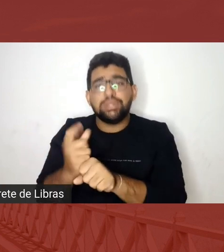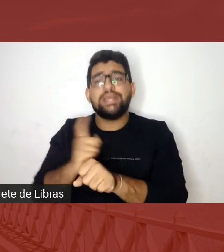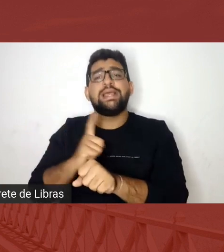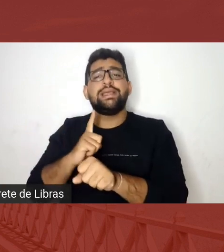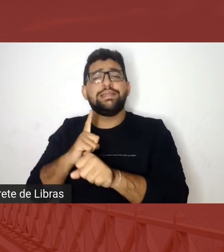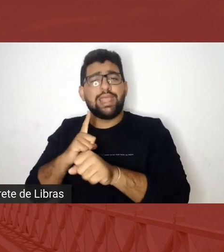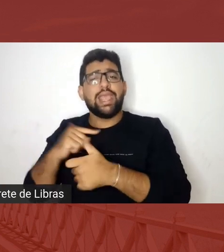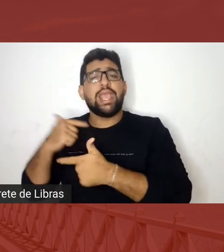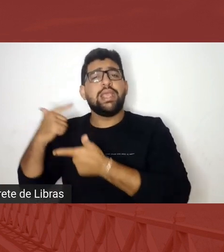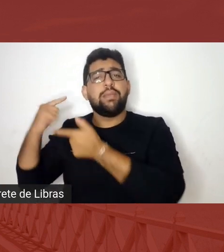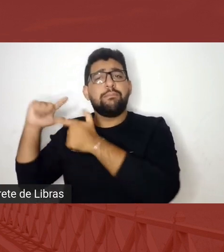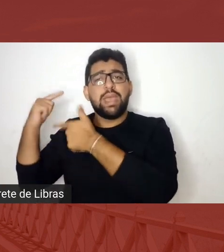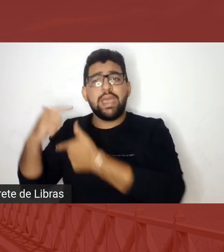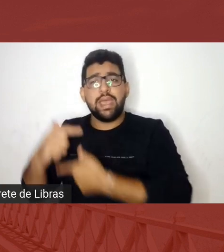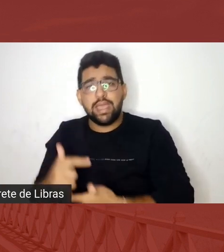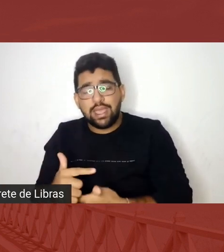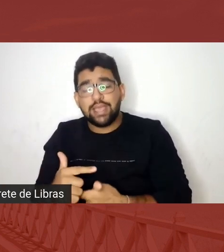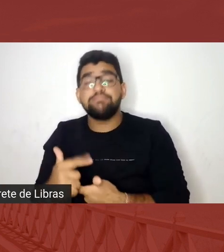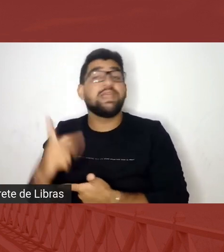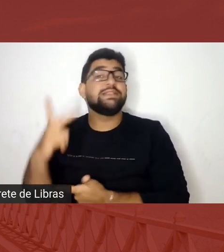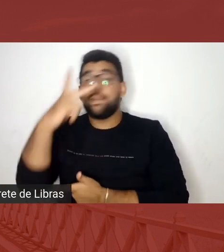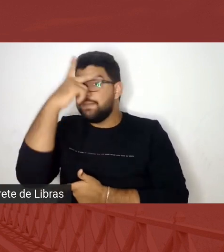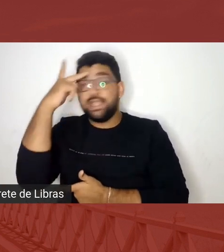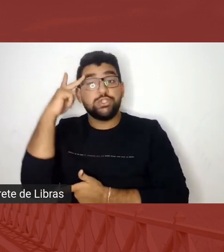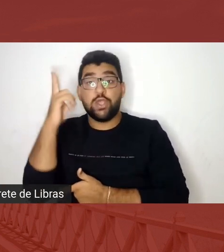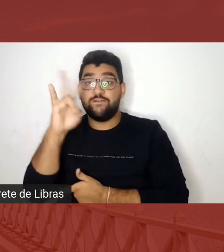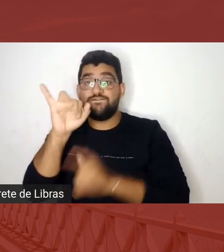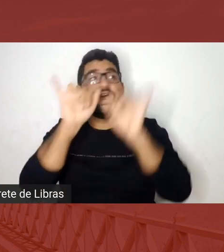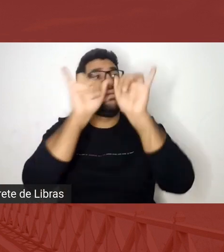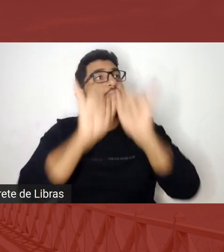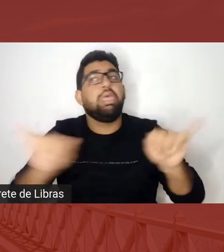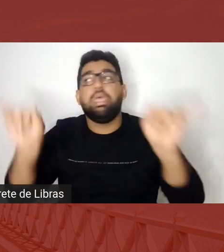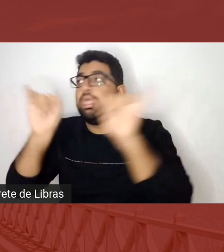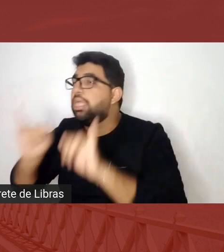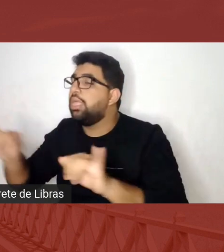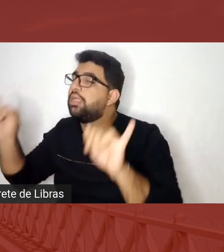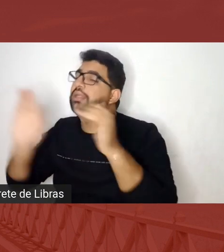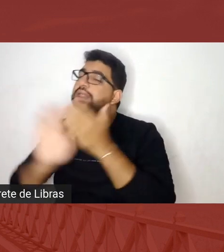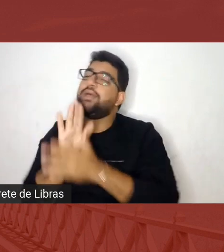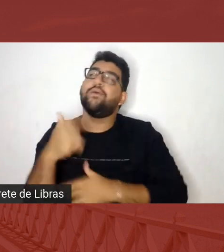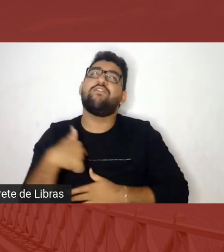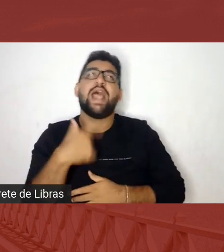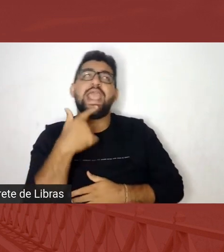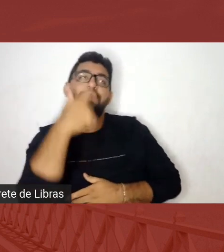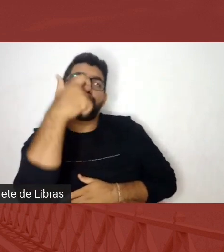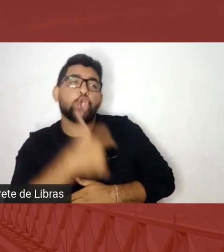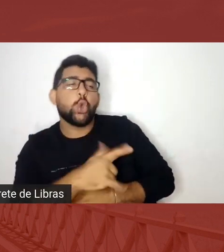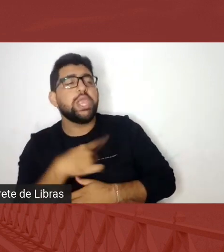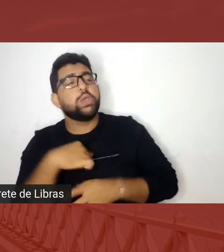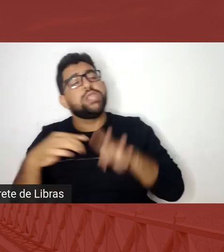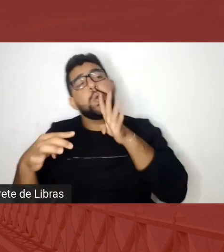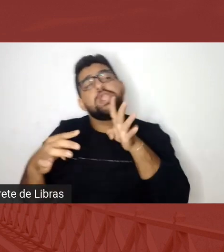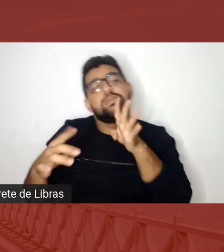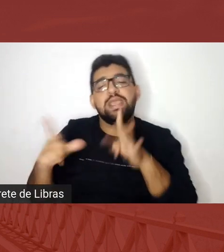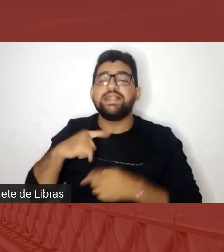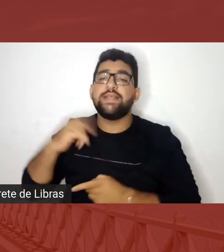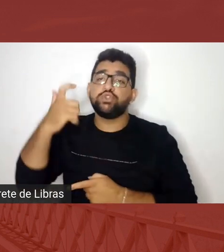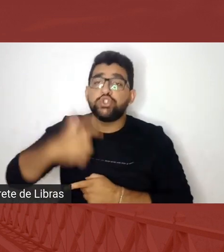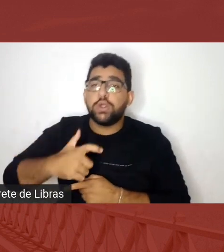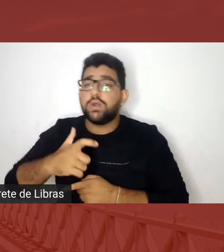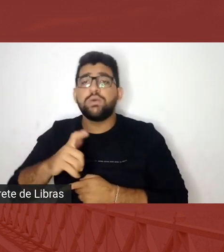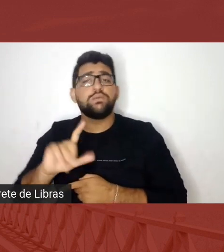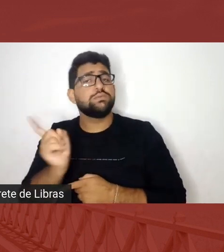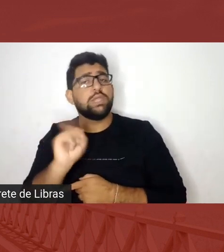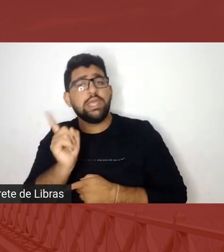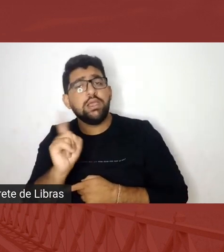dele, e a gente não, as pessoas não vão sair falando, ah, eu sou, ah, eu tenho conhecimento, não, a pessoa, a